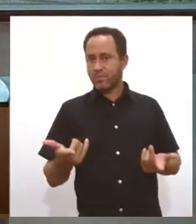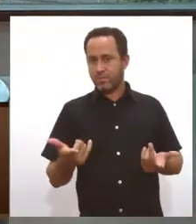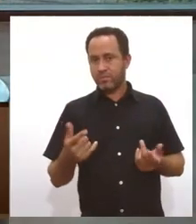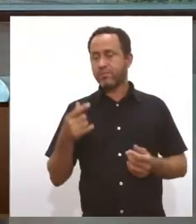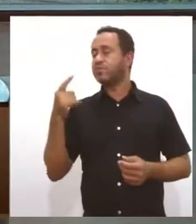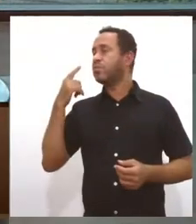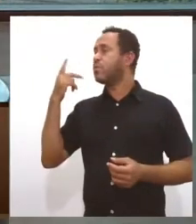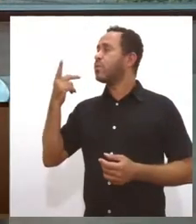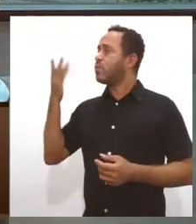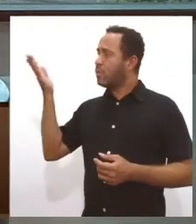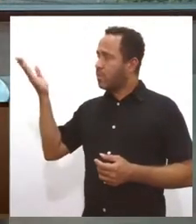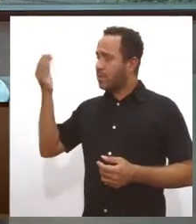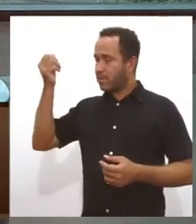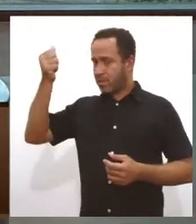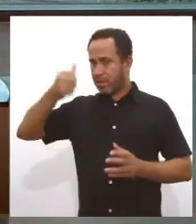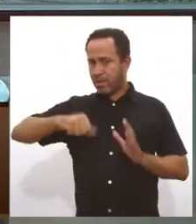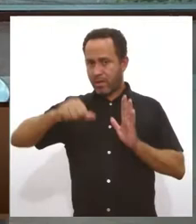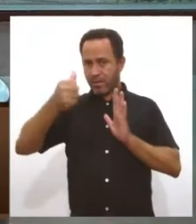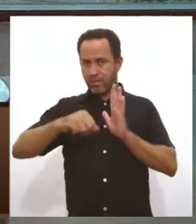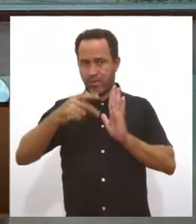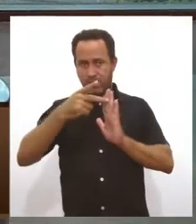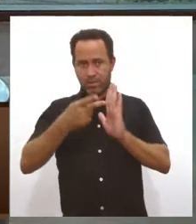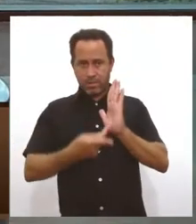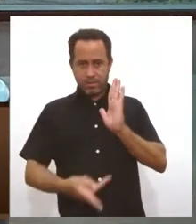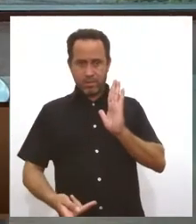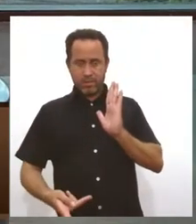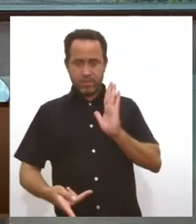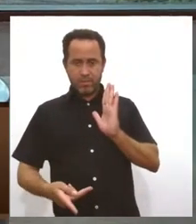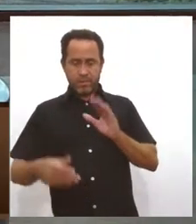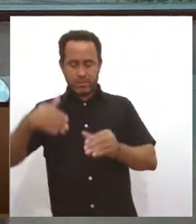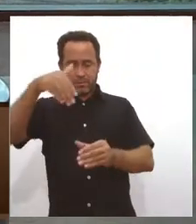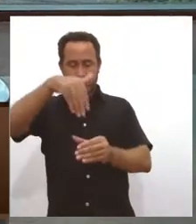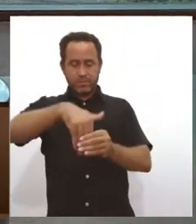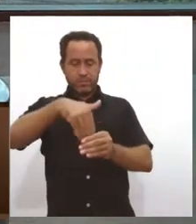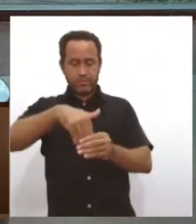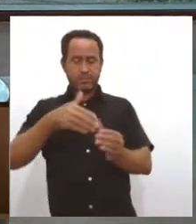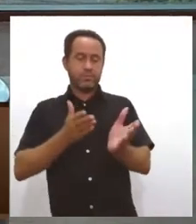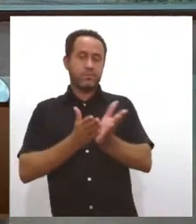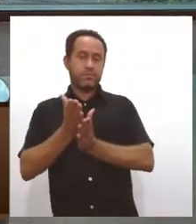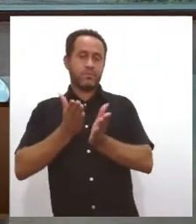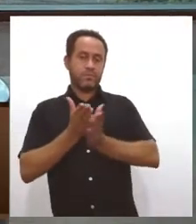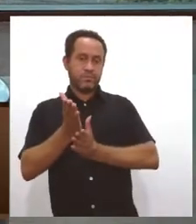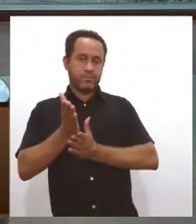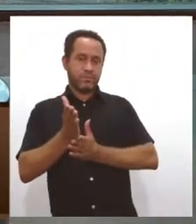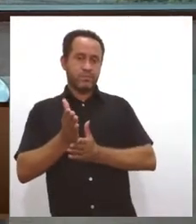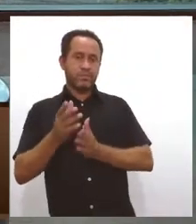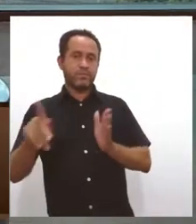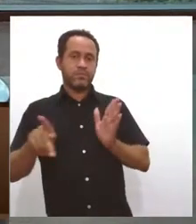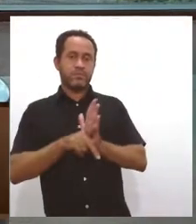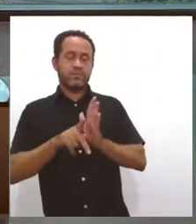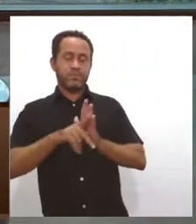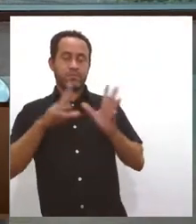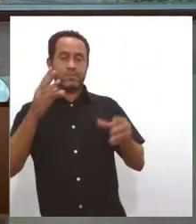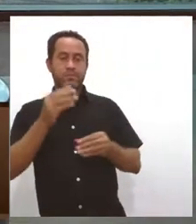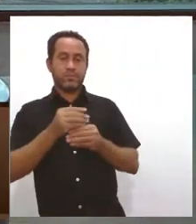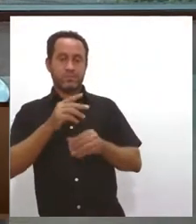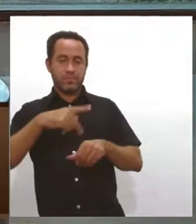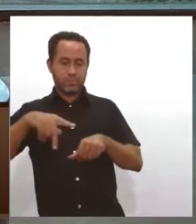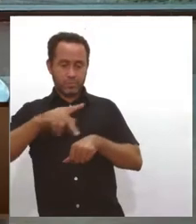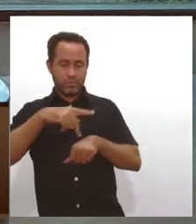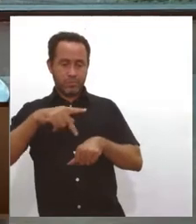o projeto que está aí para ser votado e aprovado, né? E implementado aqui no país, com relação